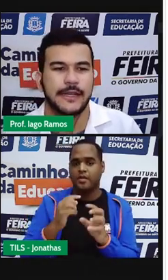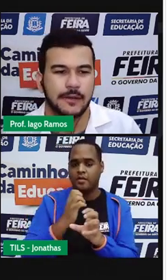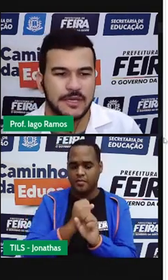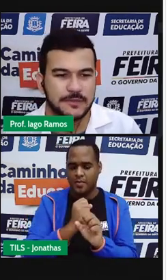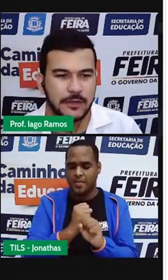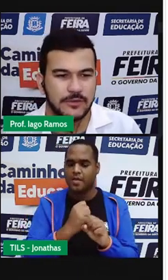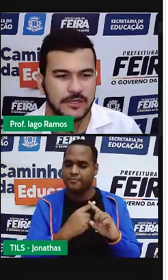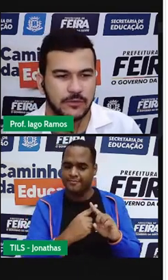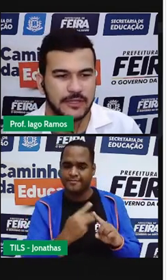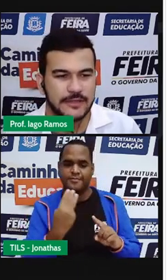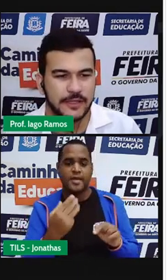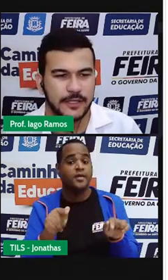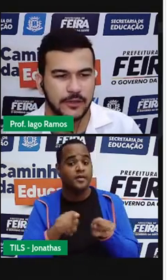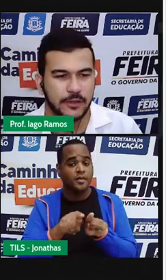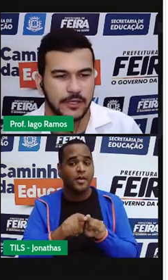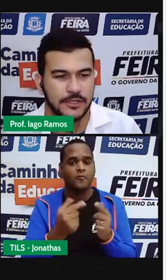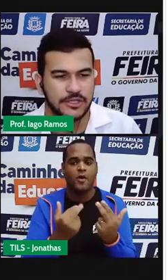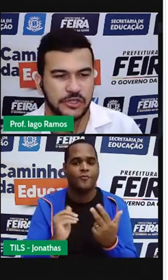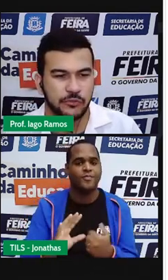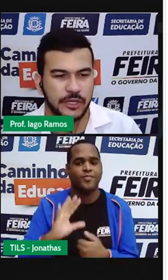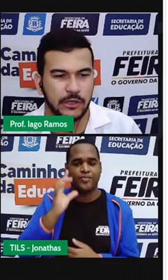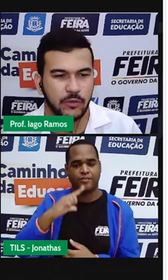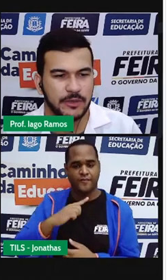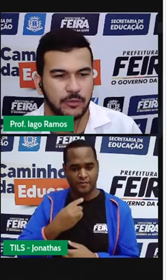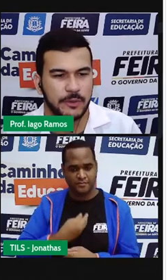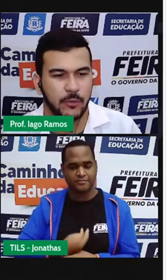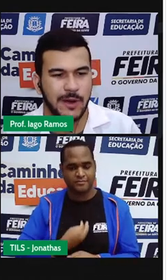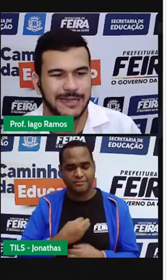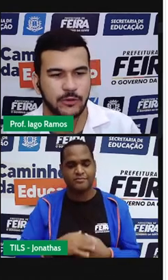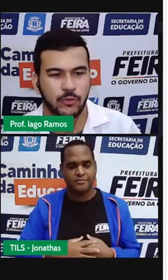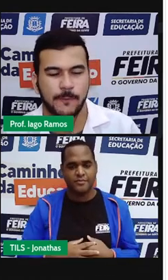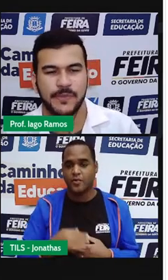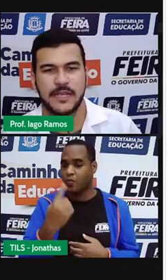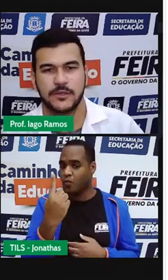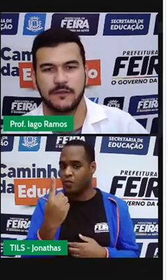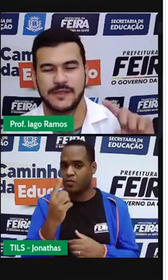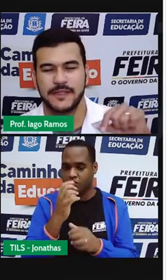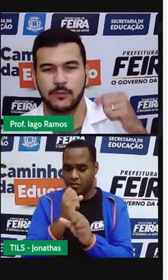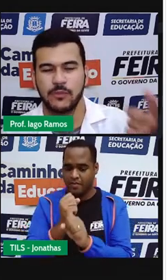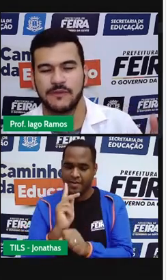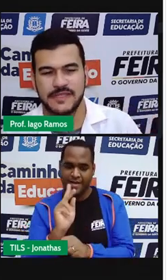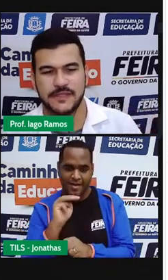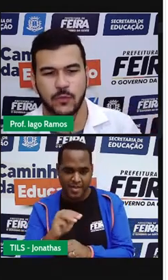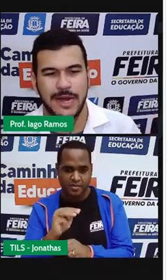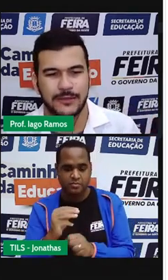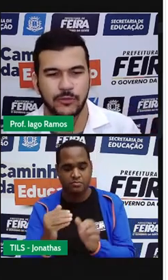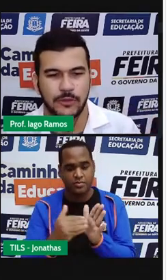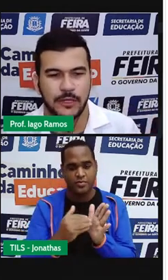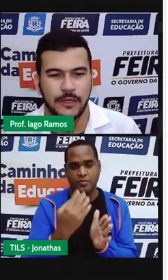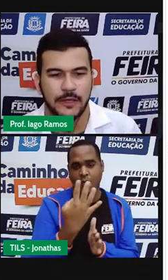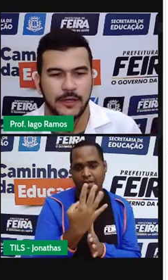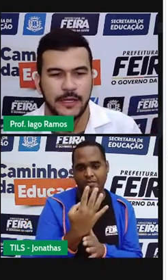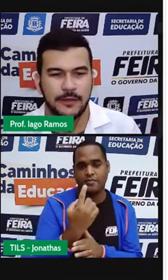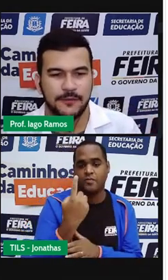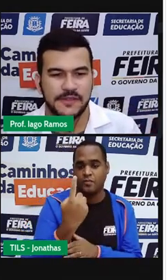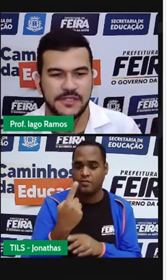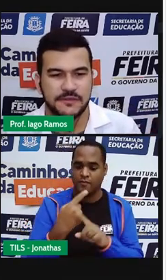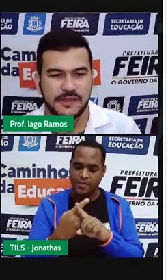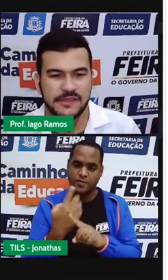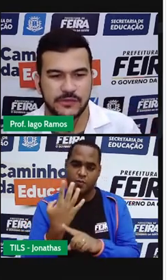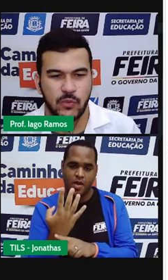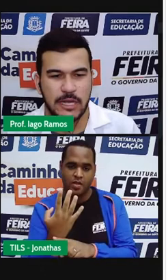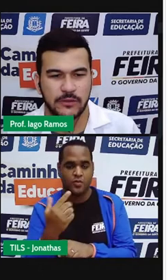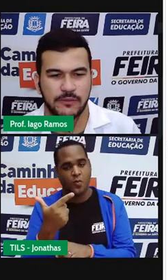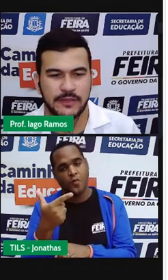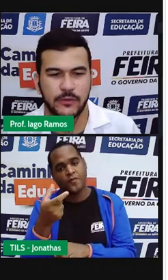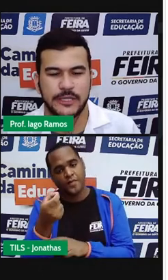E a mesma coisa acontece aqui. De um quilômetro para quatro, é só fazer uma vezes quatro. E 20